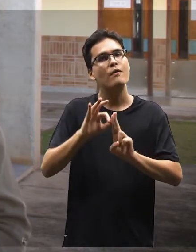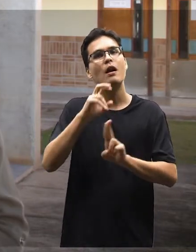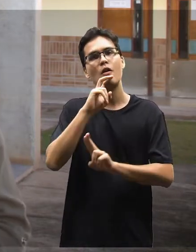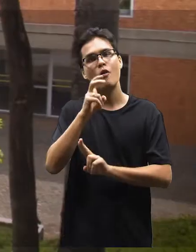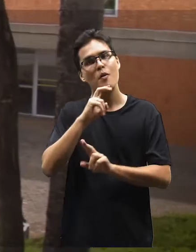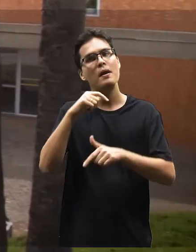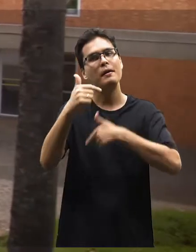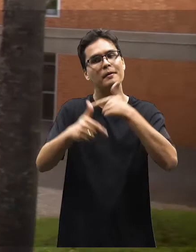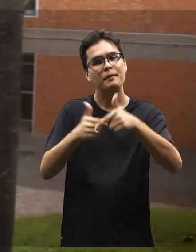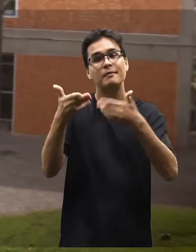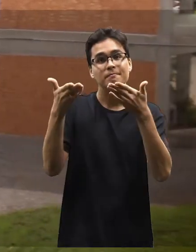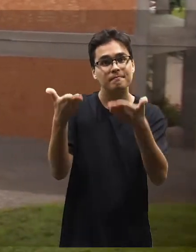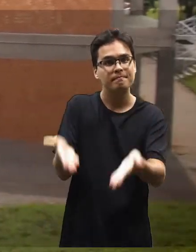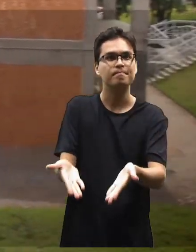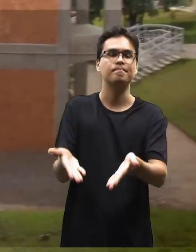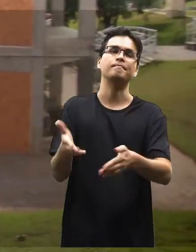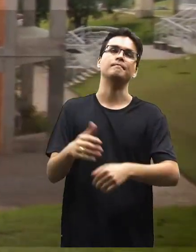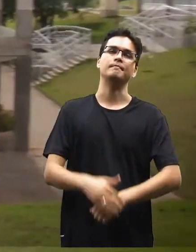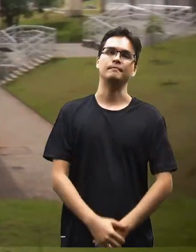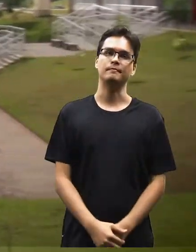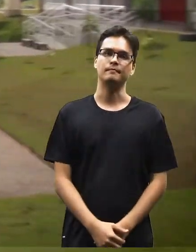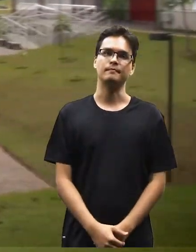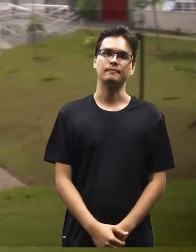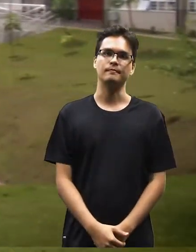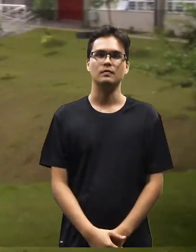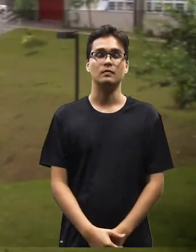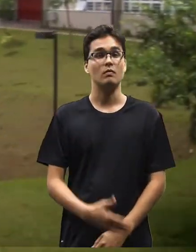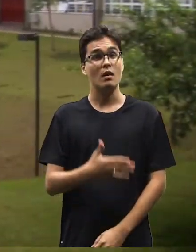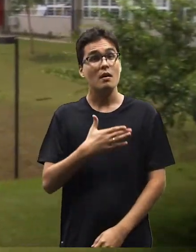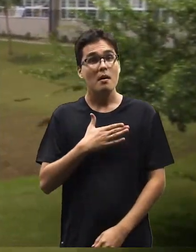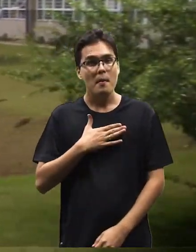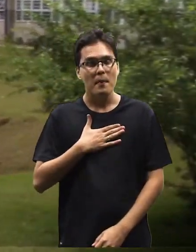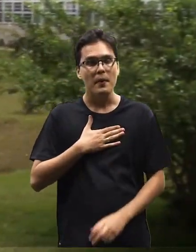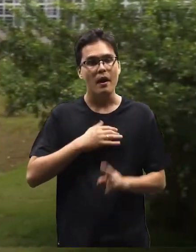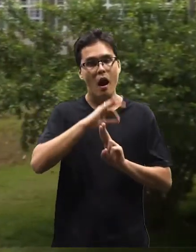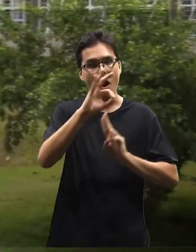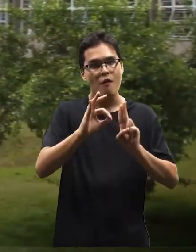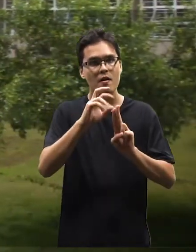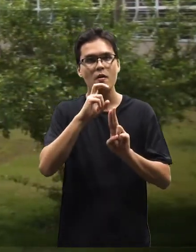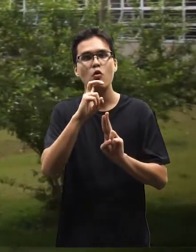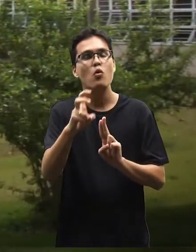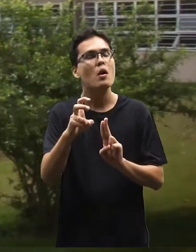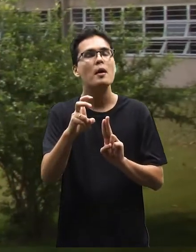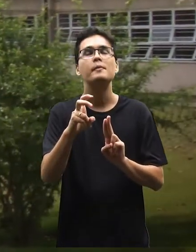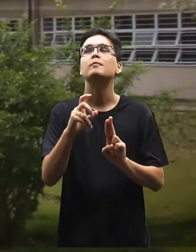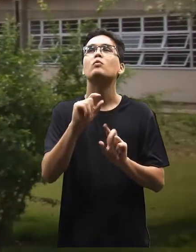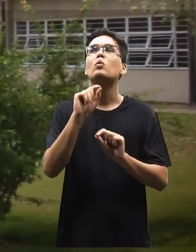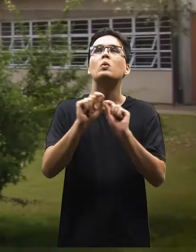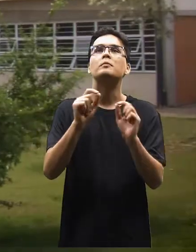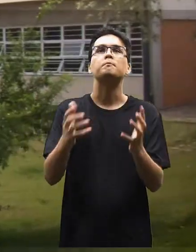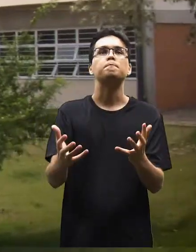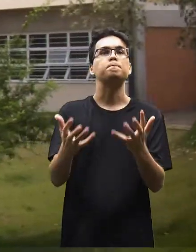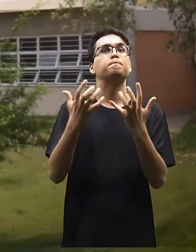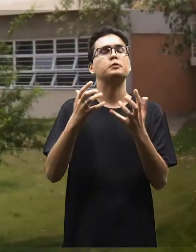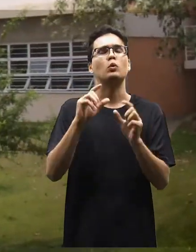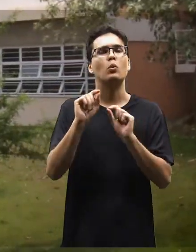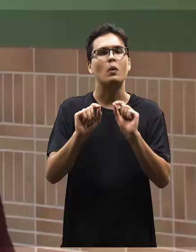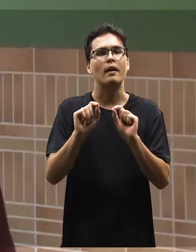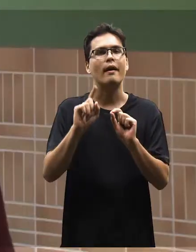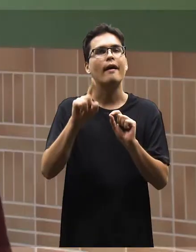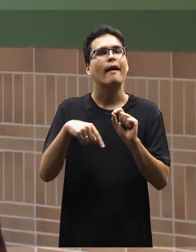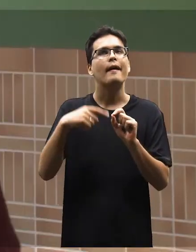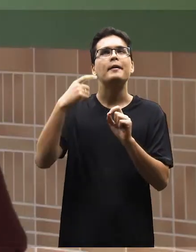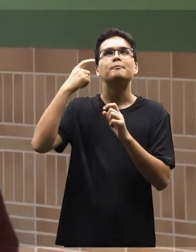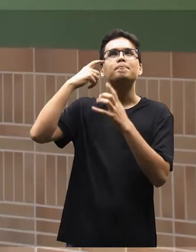UFSCar Sorocaba tem tentando fazer, principalmente, né? Para mim, a UFSCar Sorocaba, o que trouxe demais, assim, foi essa questão crítica, e essa